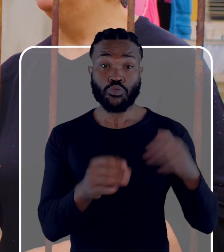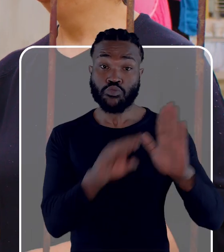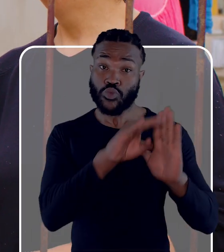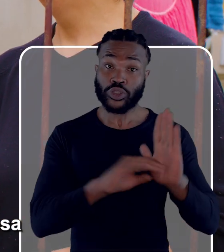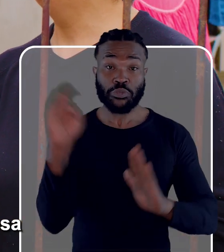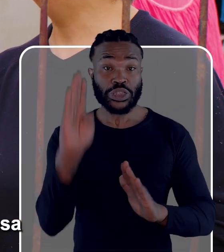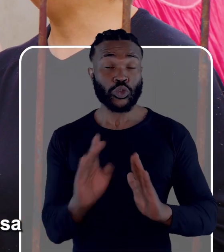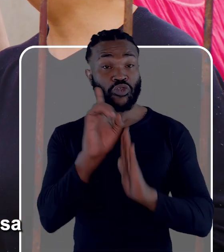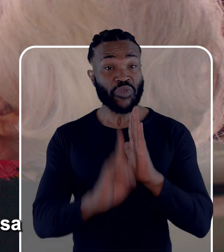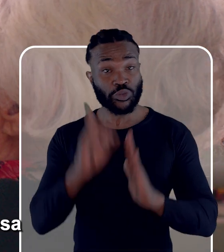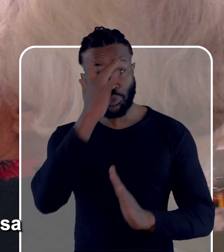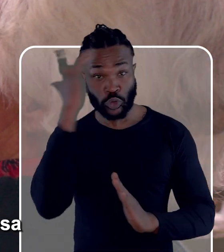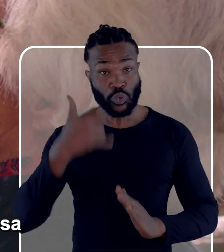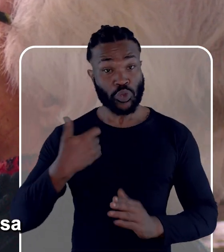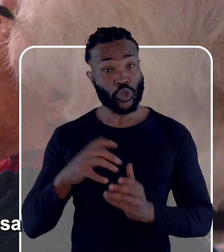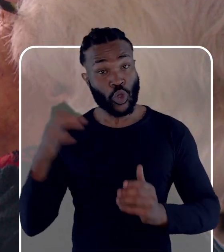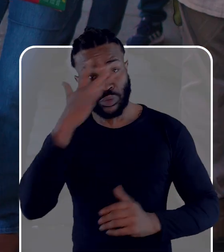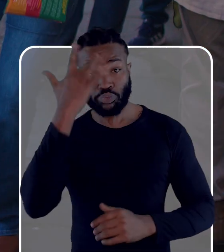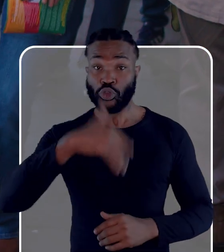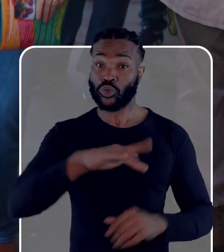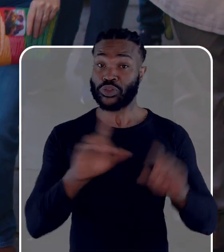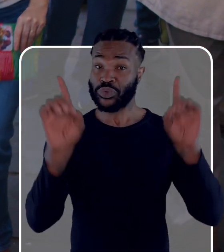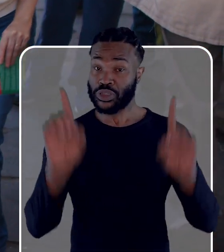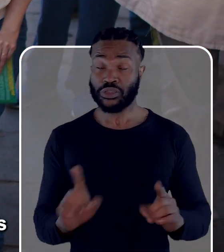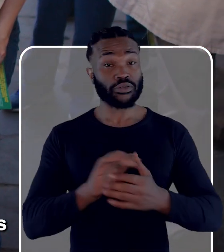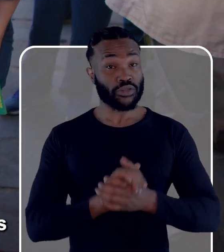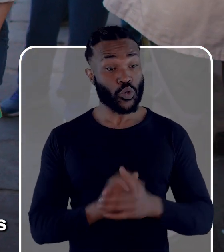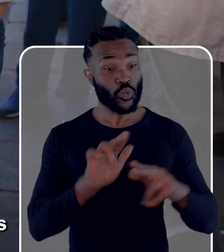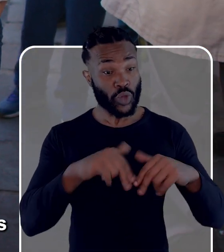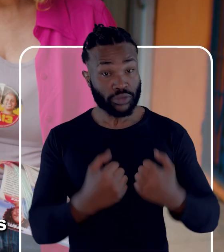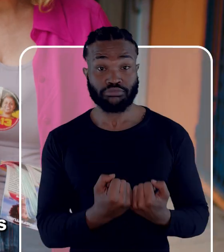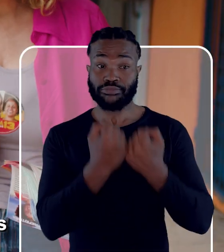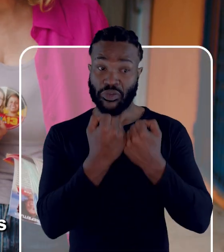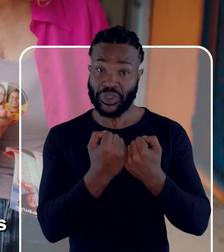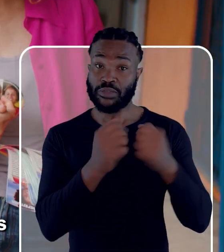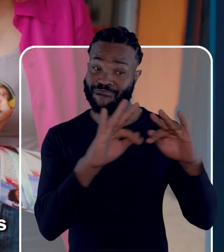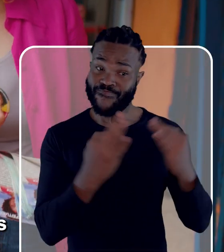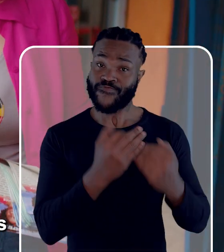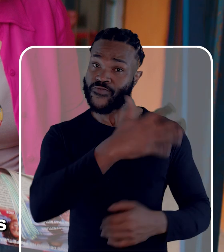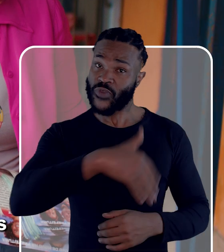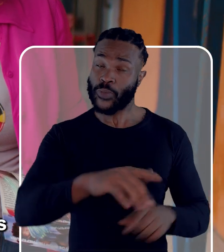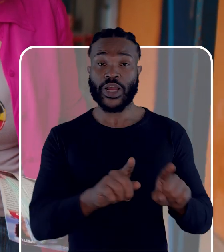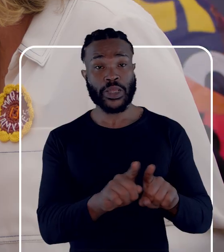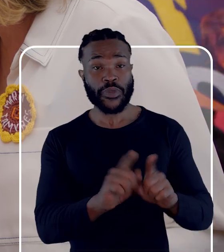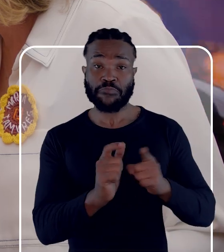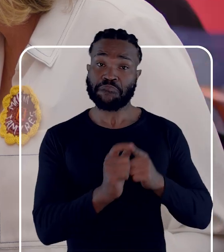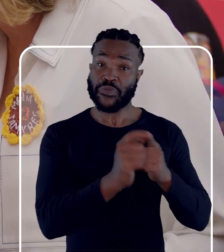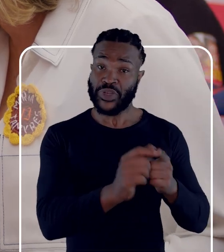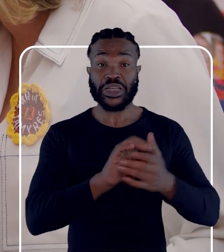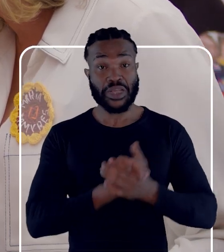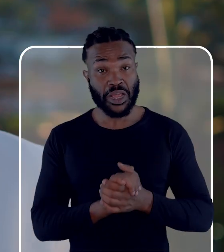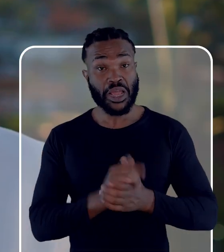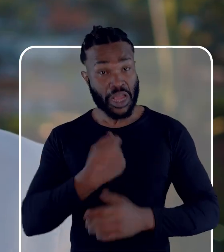nacionais em defesa dos direitos da pessoa idosa, das pessoas com deficiência, justamente para proteger as famílias e as